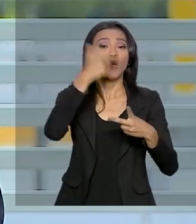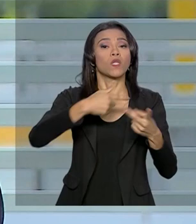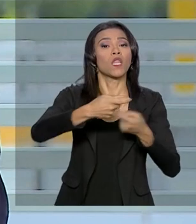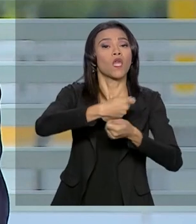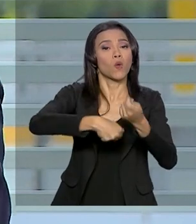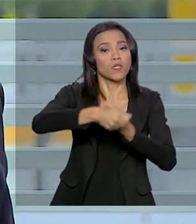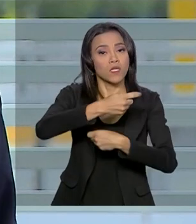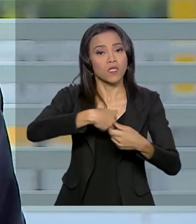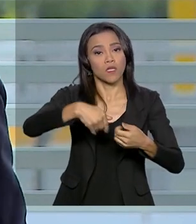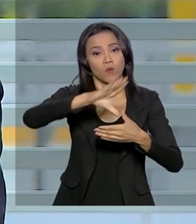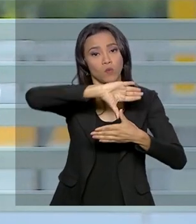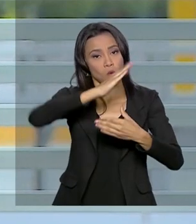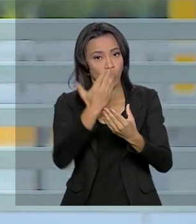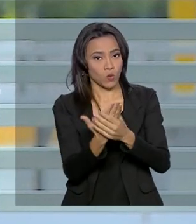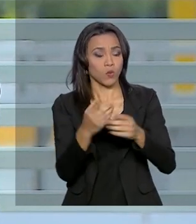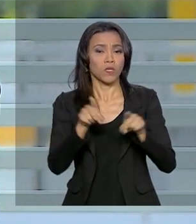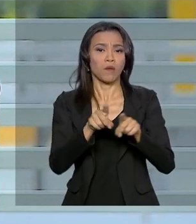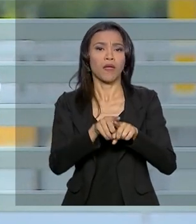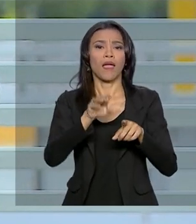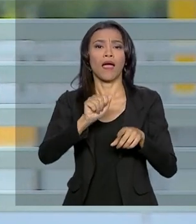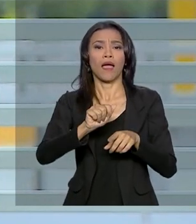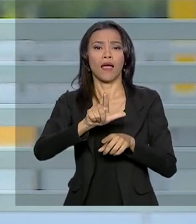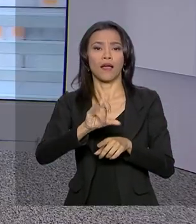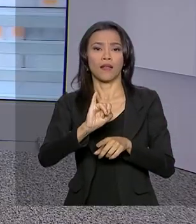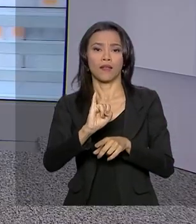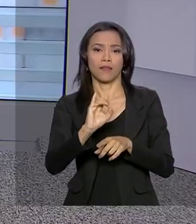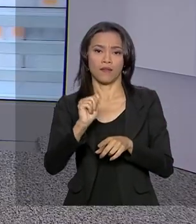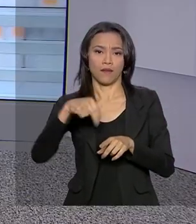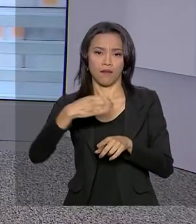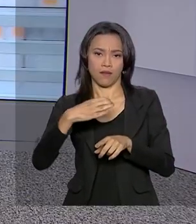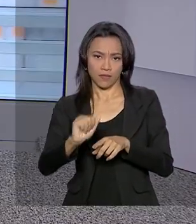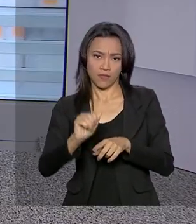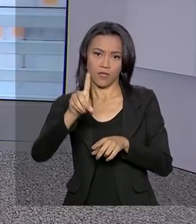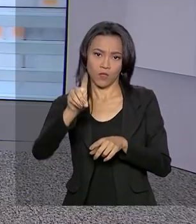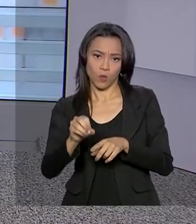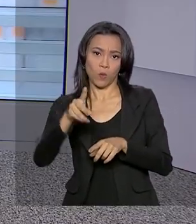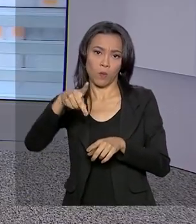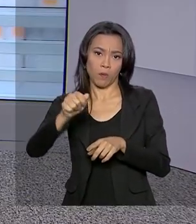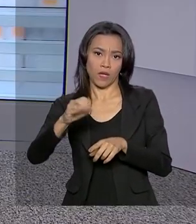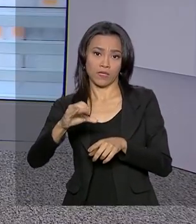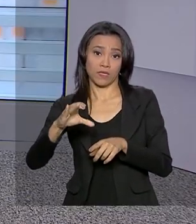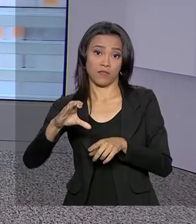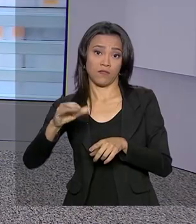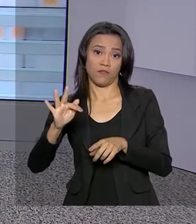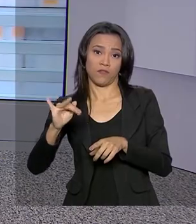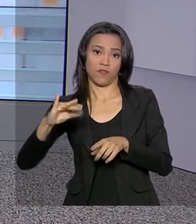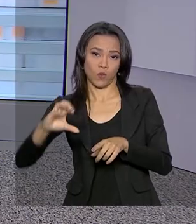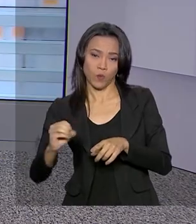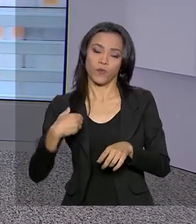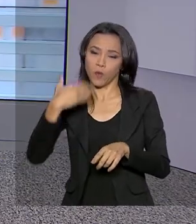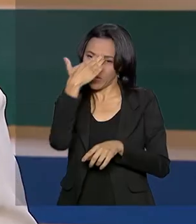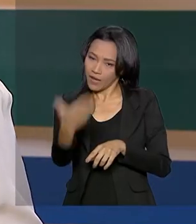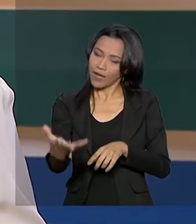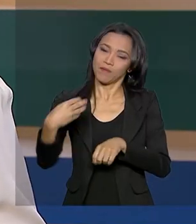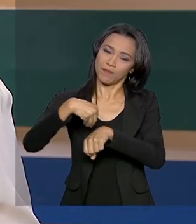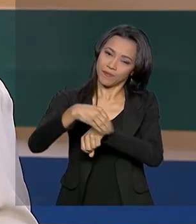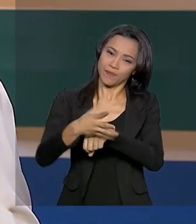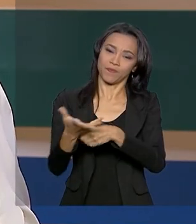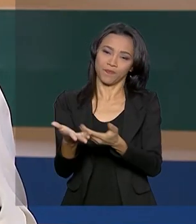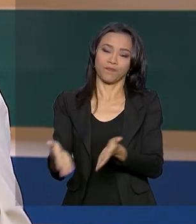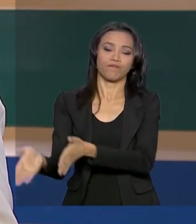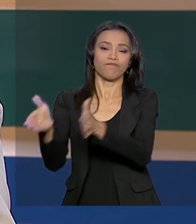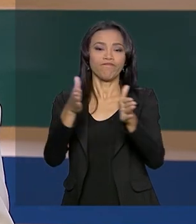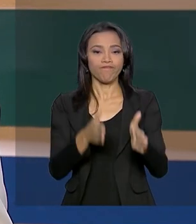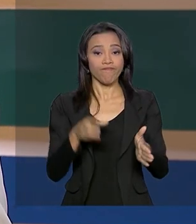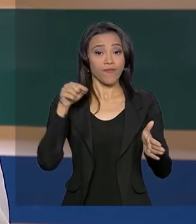Aliança do Pacífico. Renata, voltamos com você aí no Brasil. Obrigada, Luana, pela sua participação ao vivo direto de Lima, no Peru. E olha,